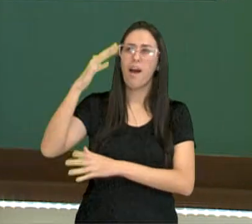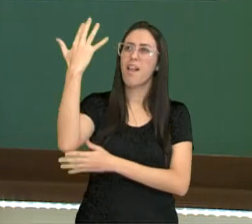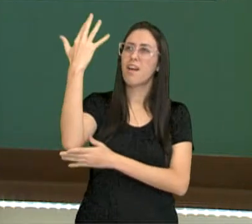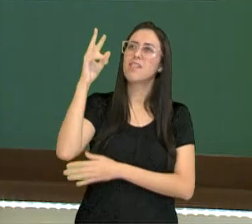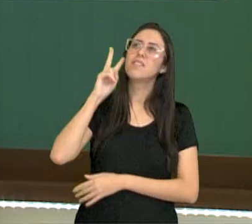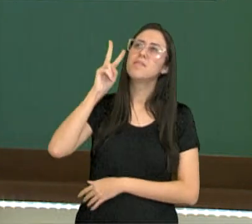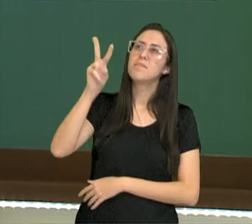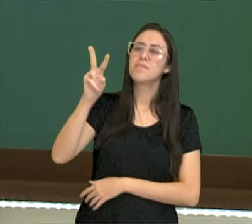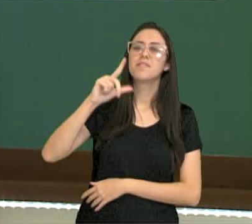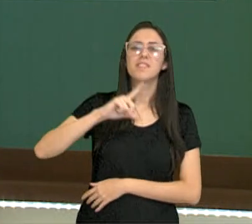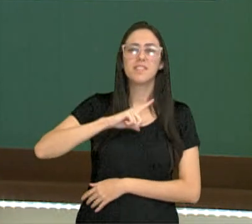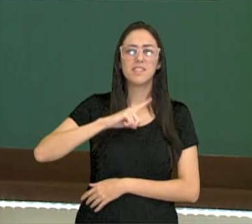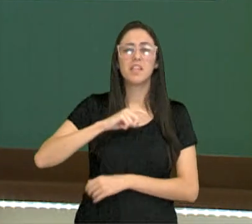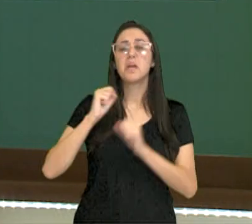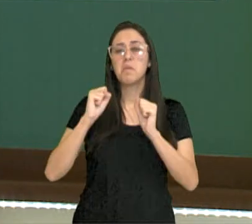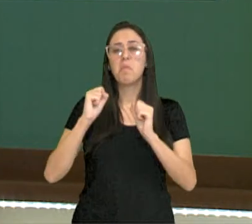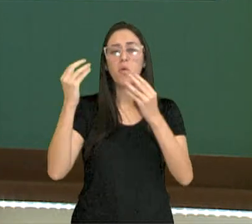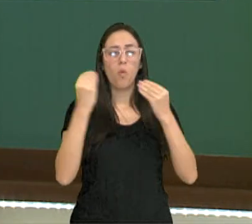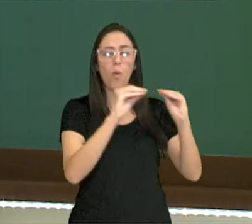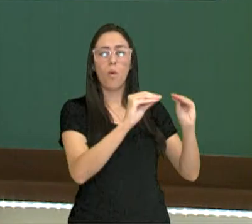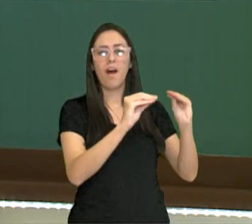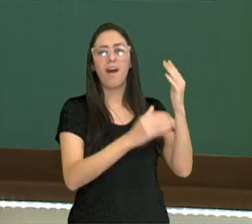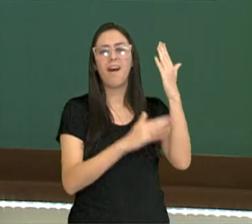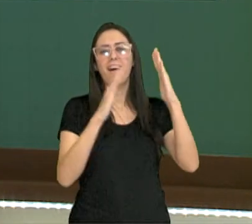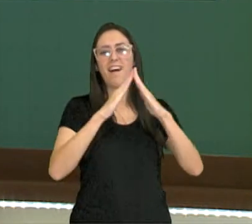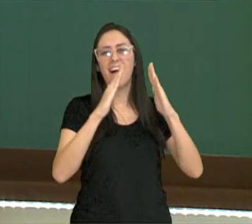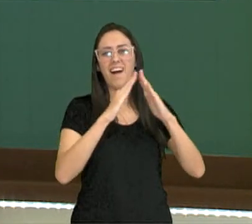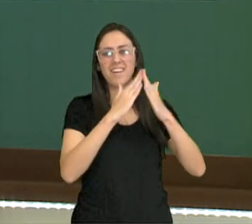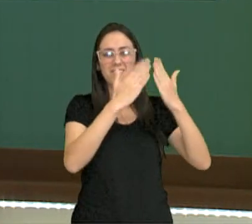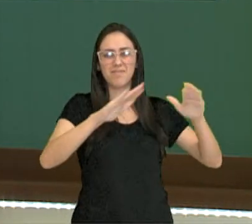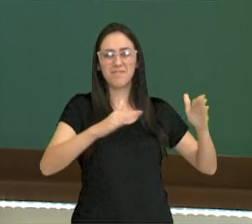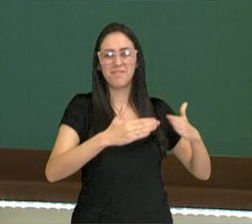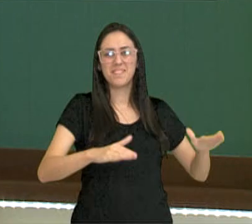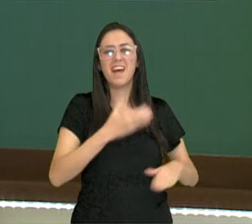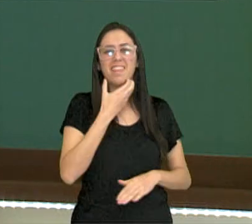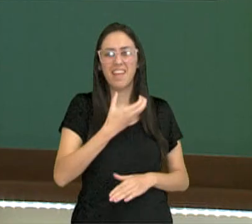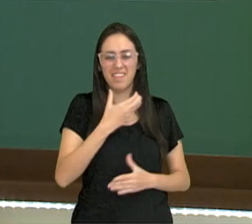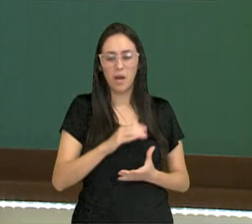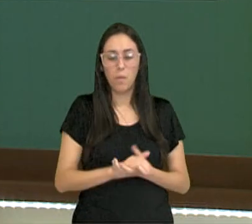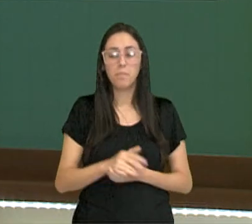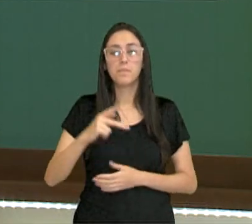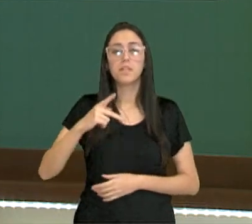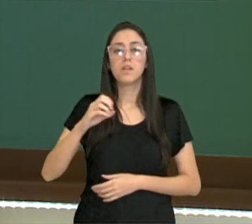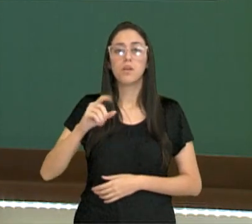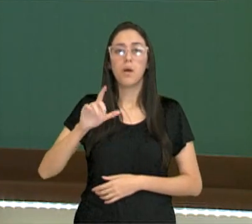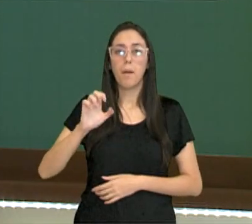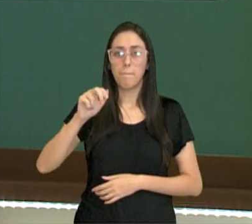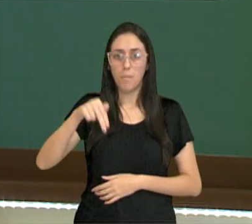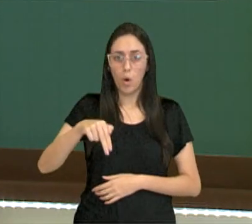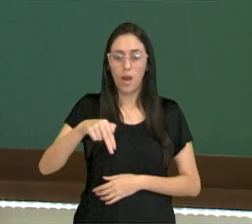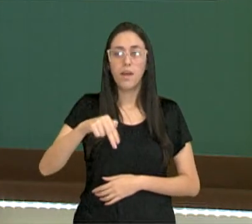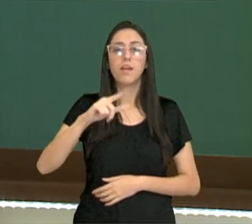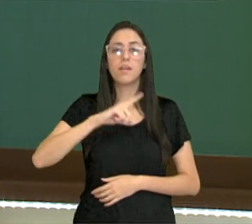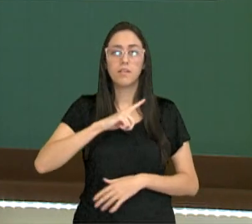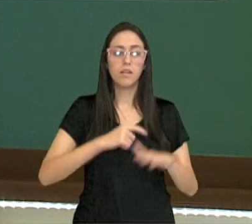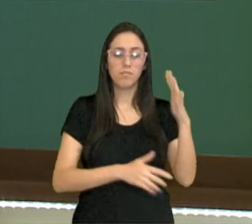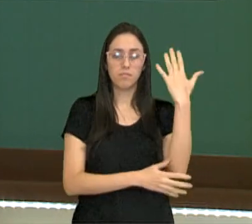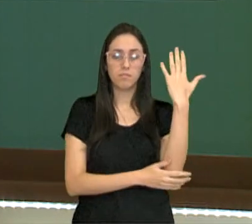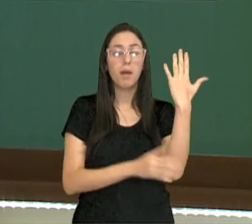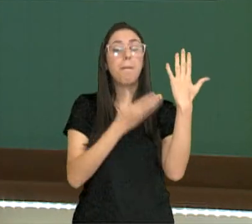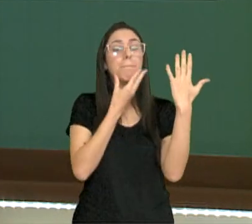E nós usamos para enfeitar nossa casa na época de Natal. Os grãos de pólen são transportados do estróbulo